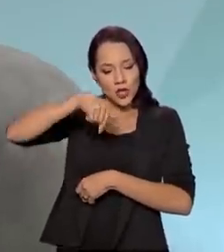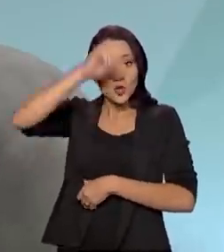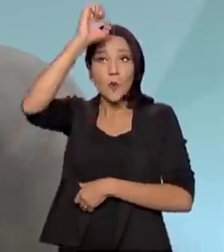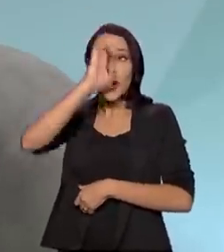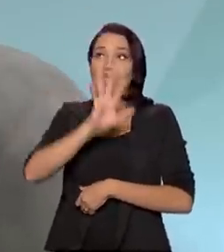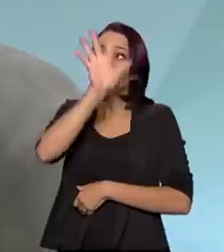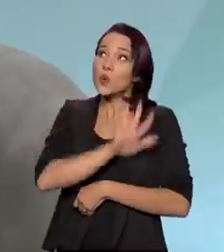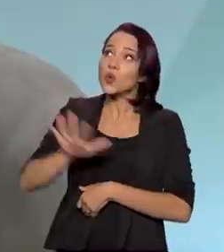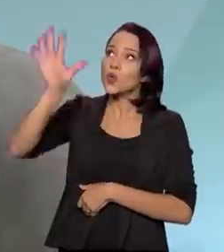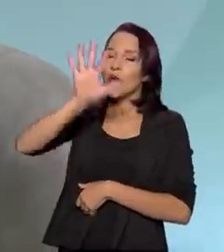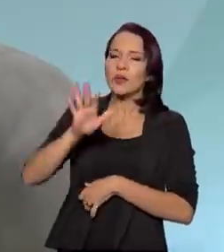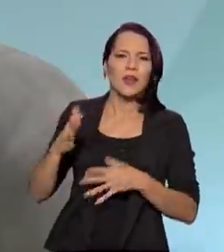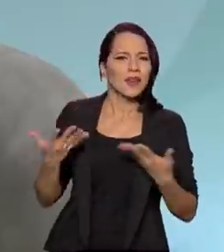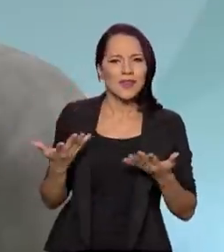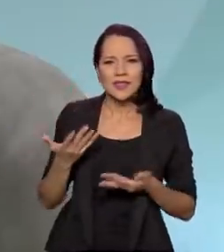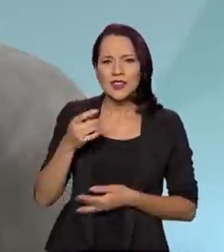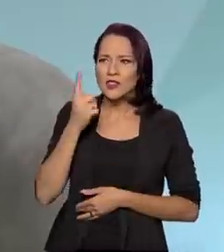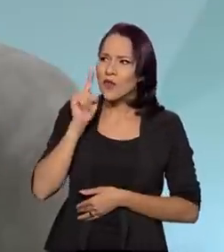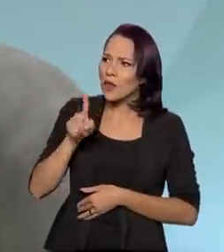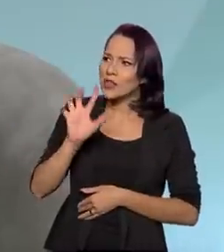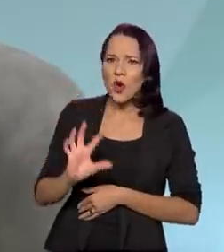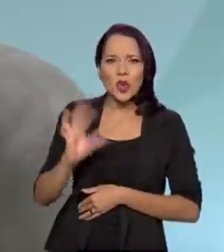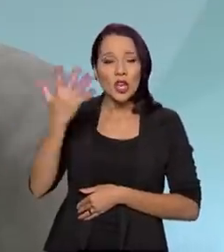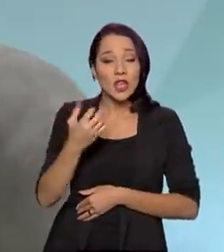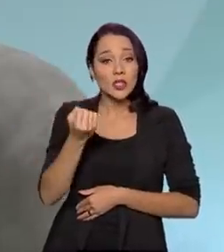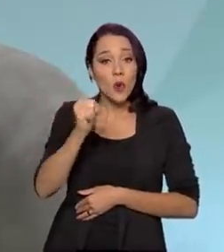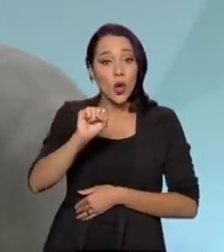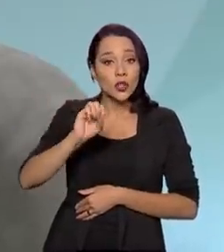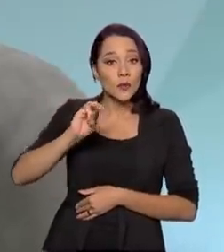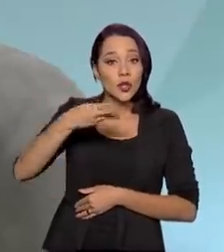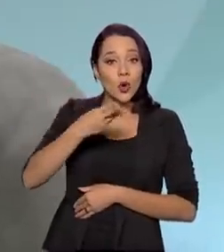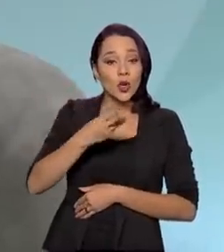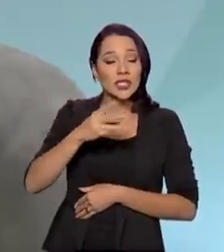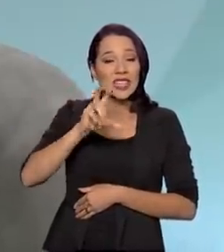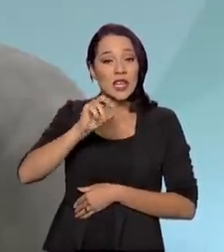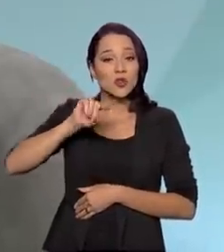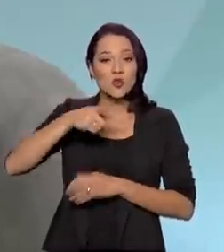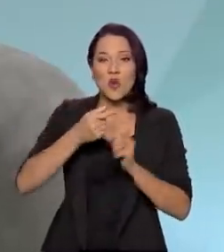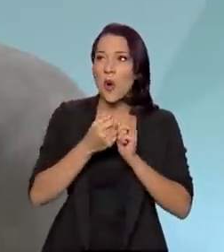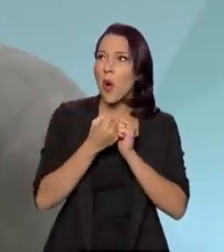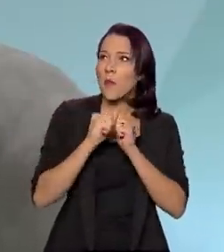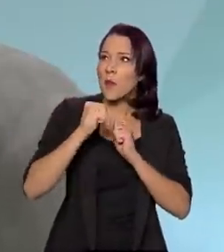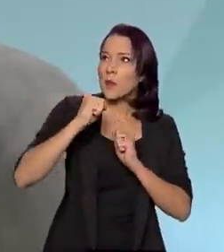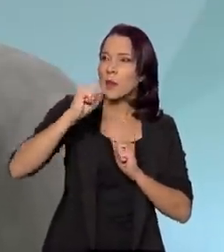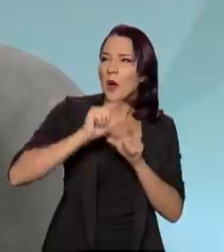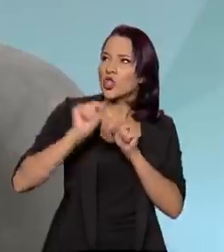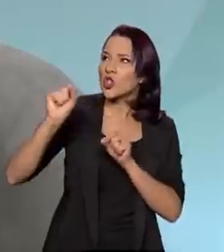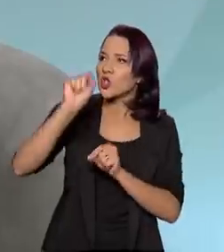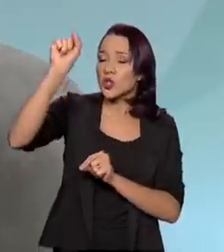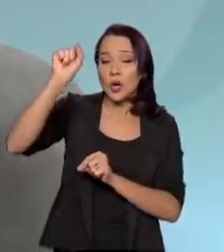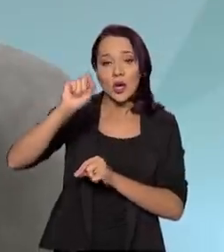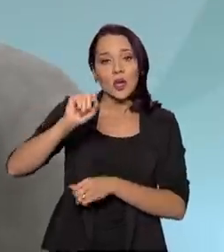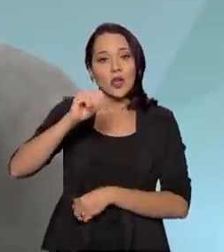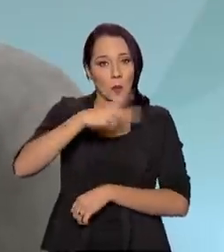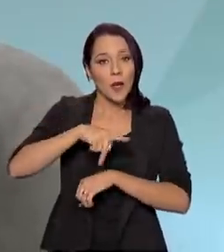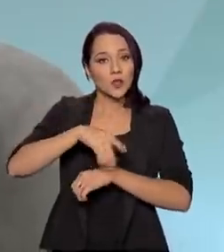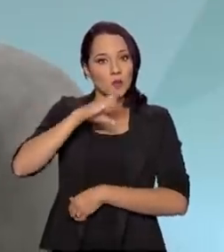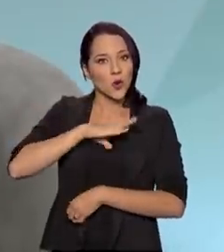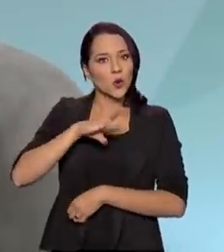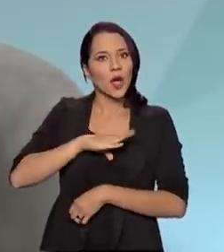inteiro. Isso é um fenômeno. Se a gente parar para pensar, são 8 milhões e 500 mil quilômetros quadrados. E o português conseguiu,